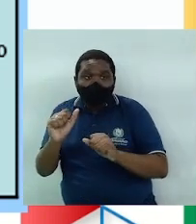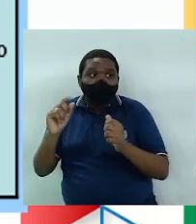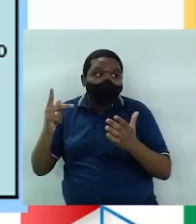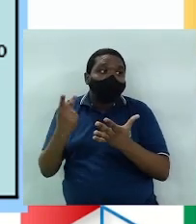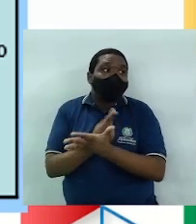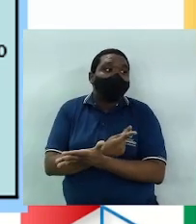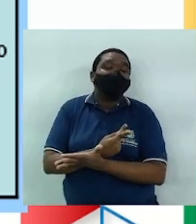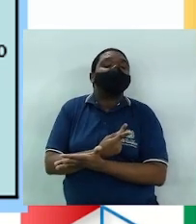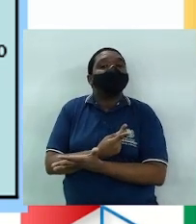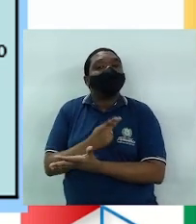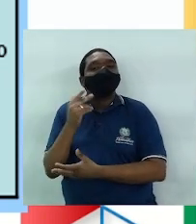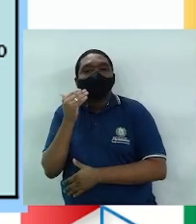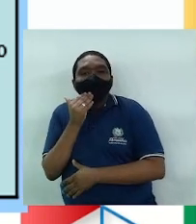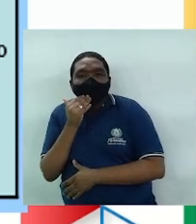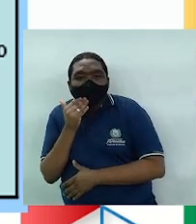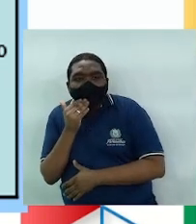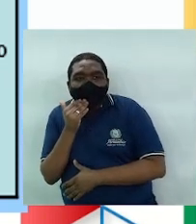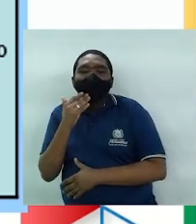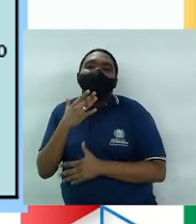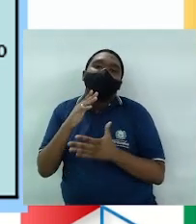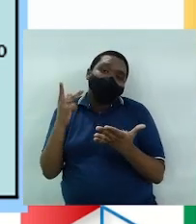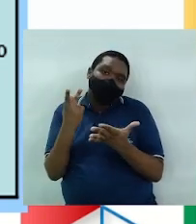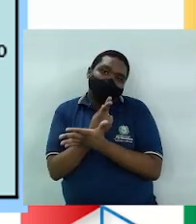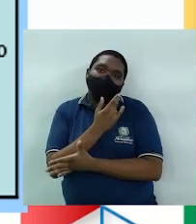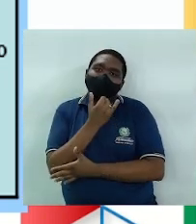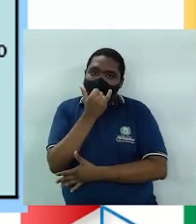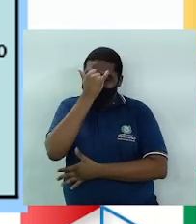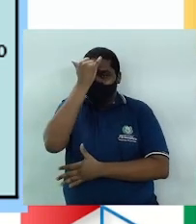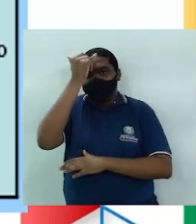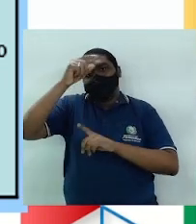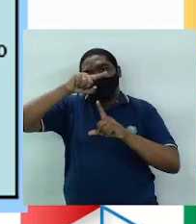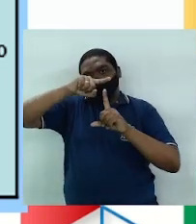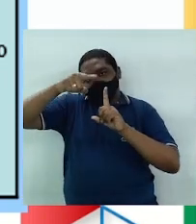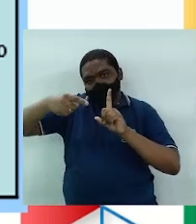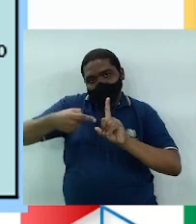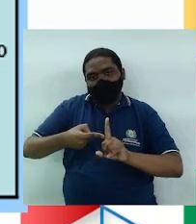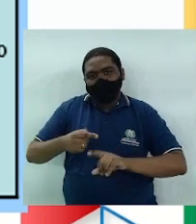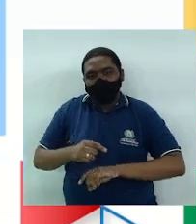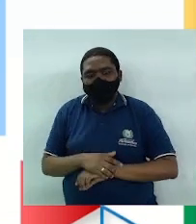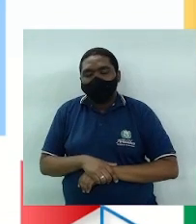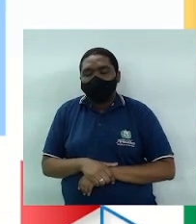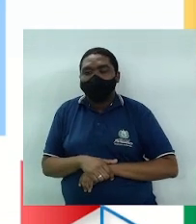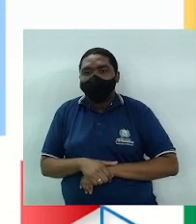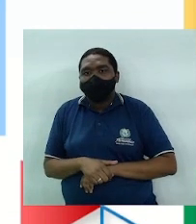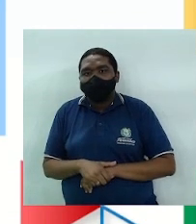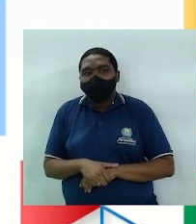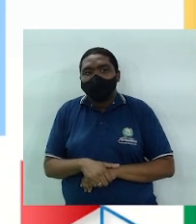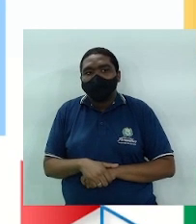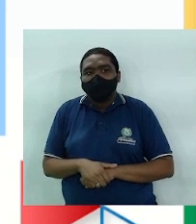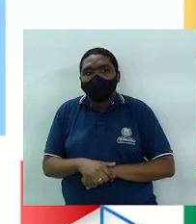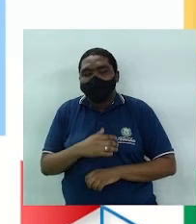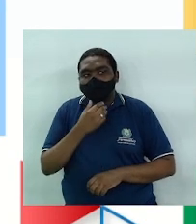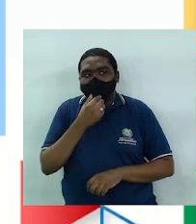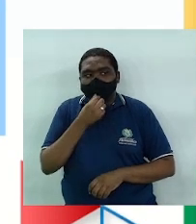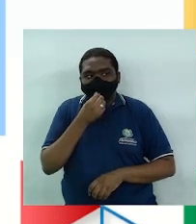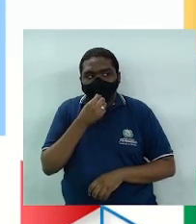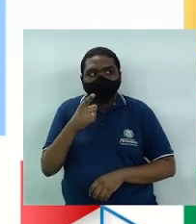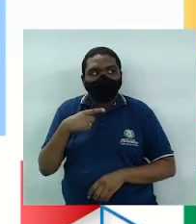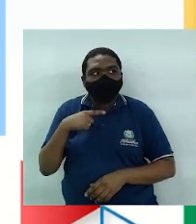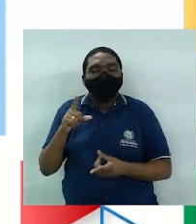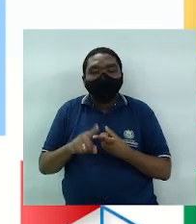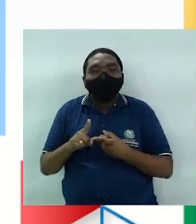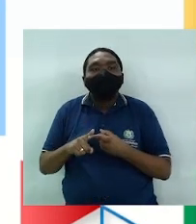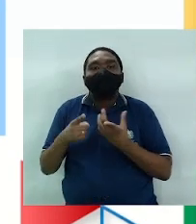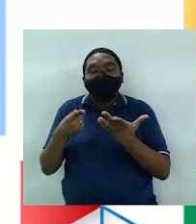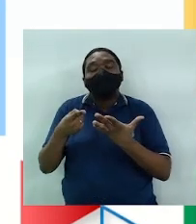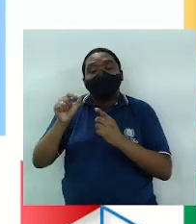e possivelmente a gravidez. Tá certo? Vamos lá, continuando na tela. Existe também um método da